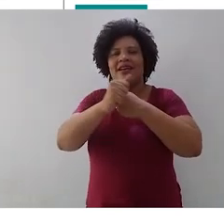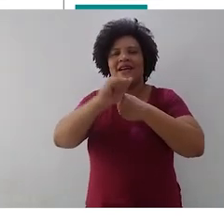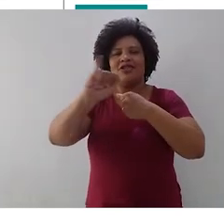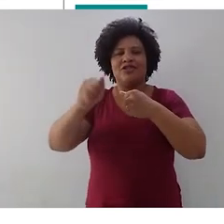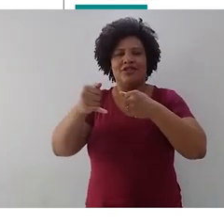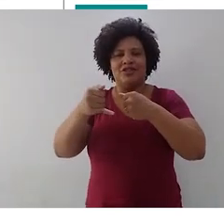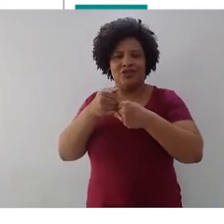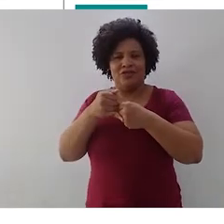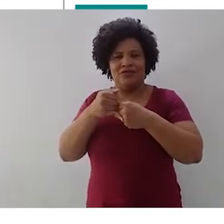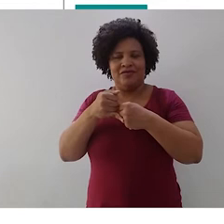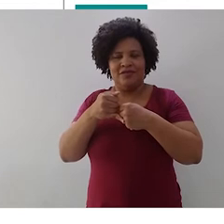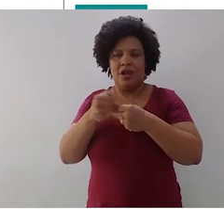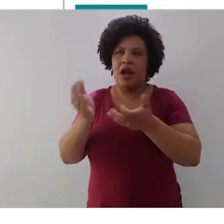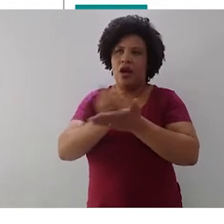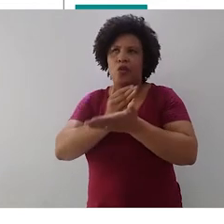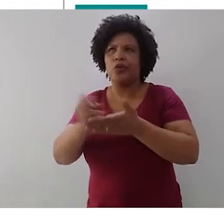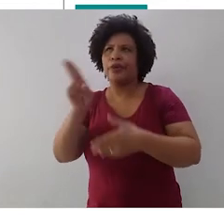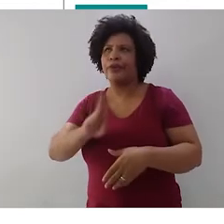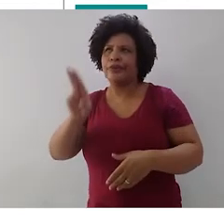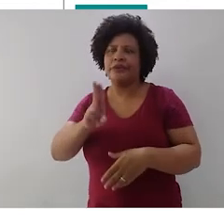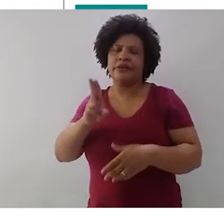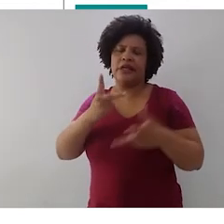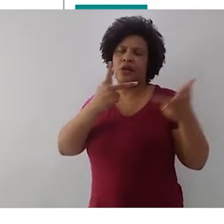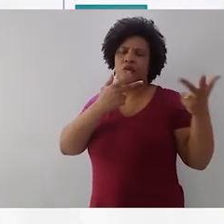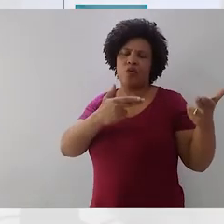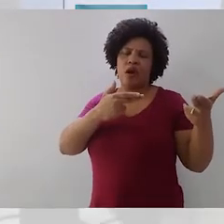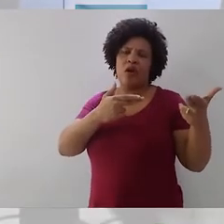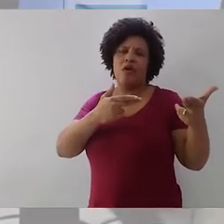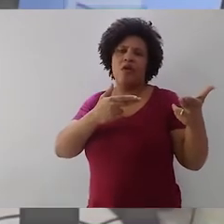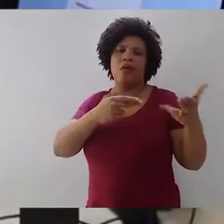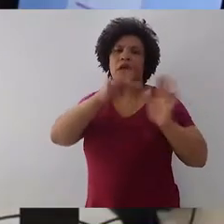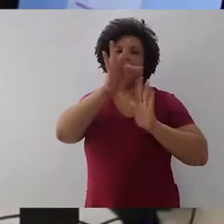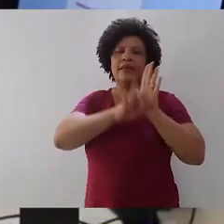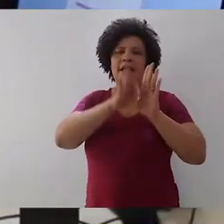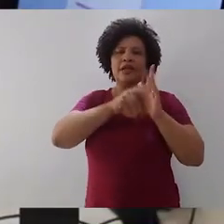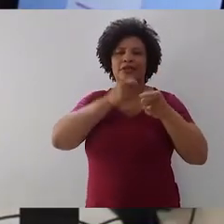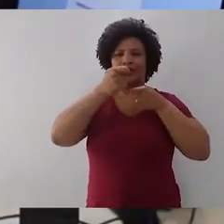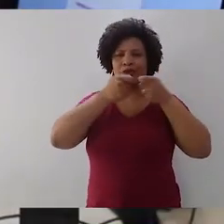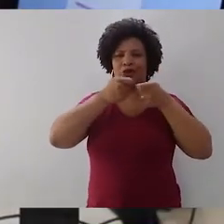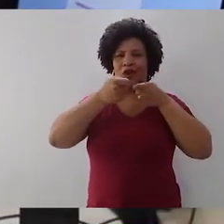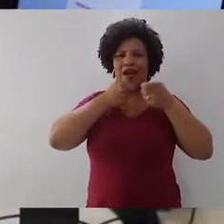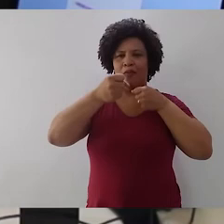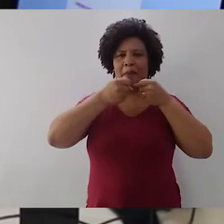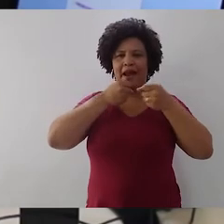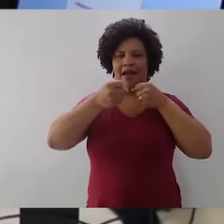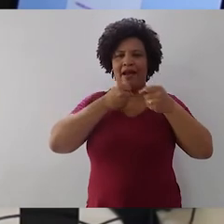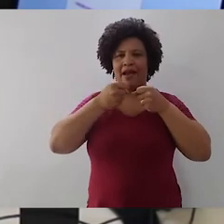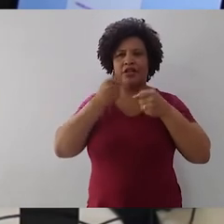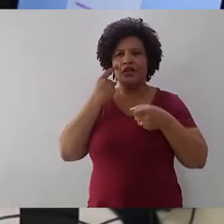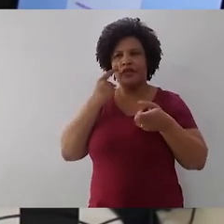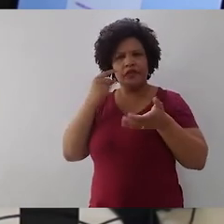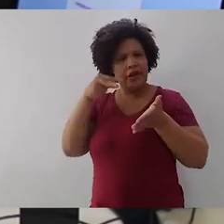no texto. Se a gente pegar alguns textos jornalísticos do início do século XX, a gente vai ver que havia uma profusão de